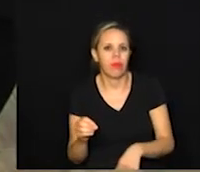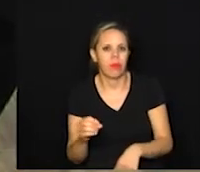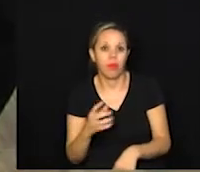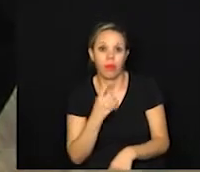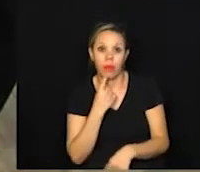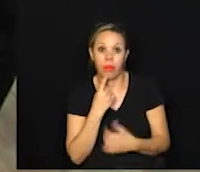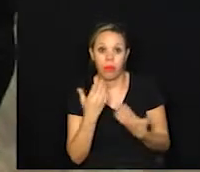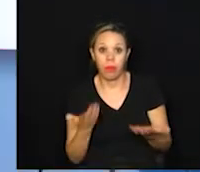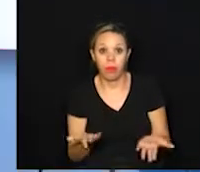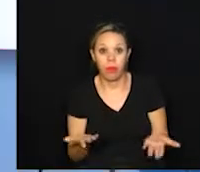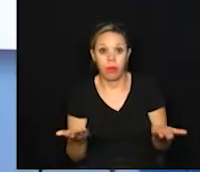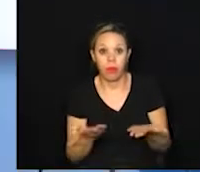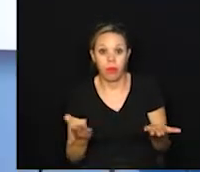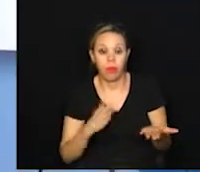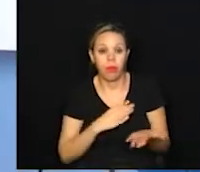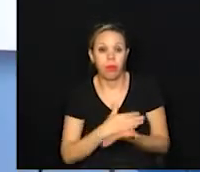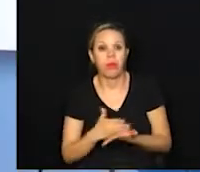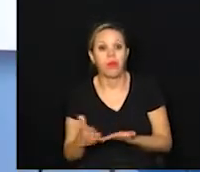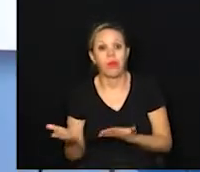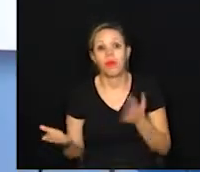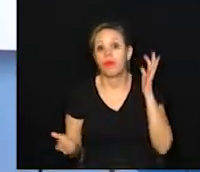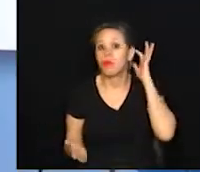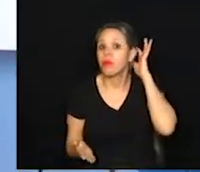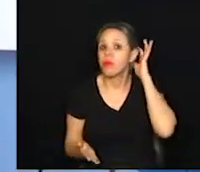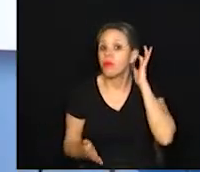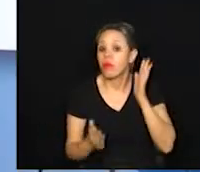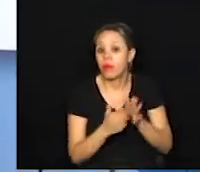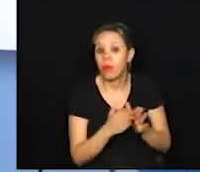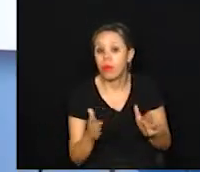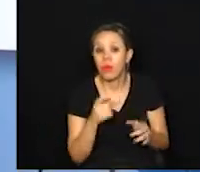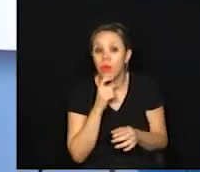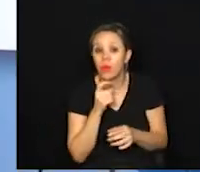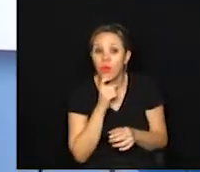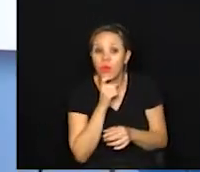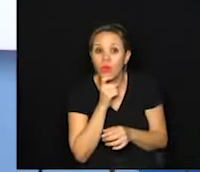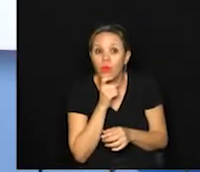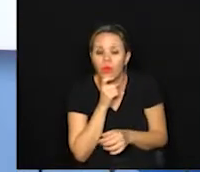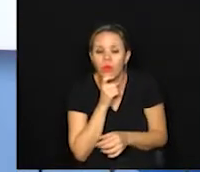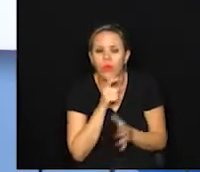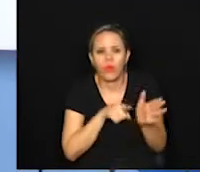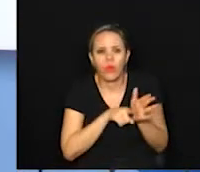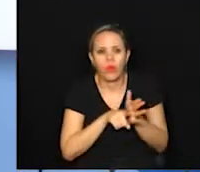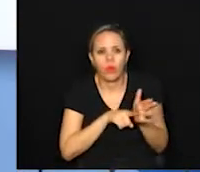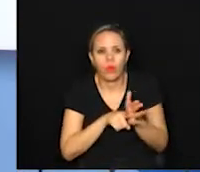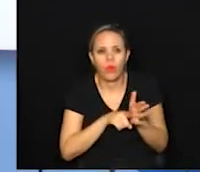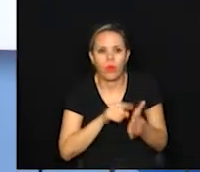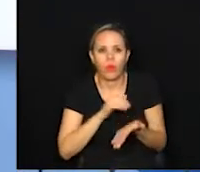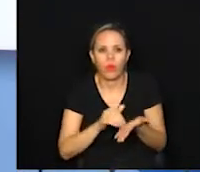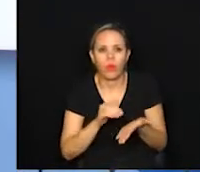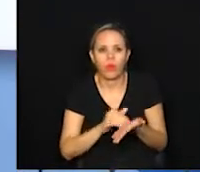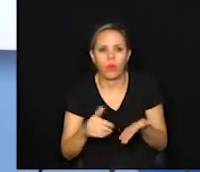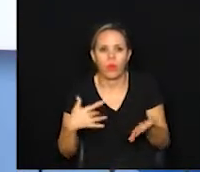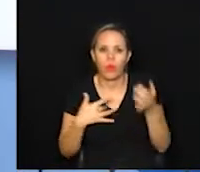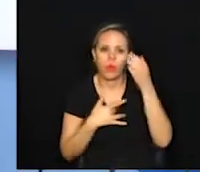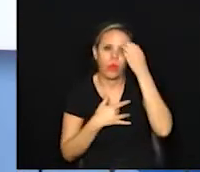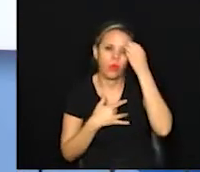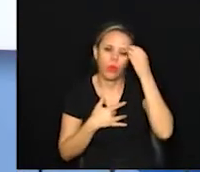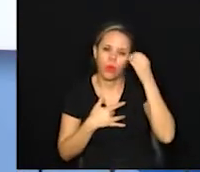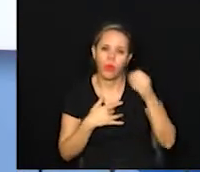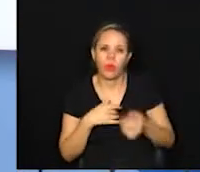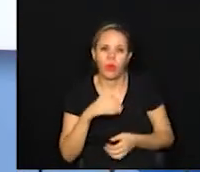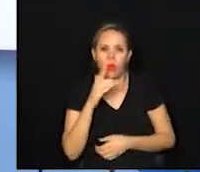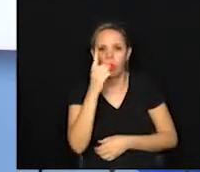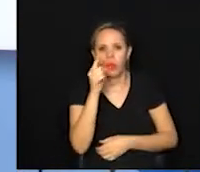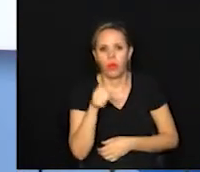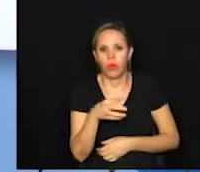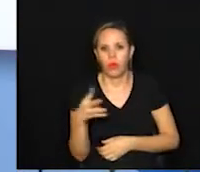Isso mesmo. E olha que agora a gente está começando o período mais frio, mas de acordo com a Secretaria Municipal de Saúde, são mais de